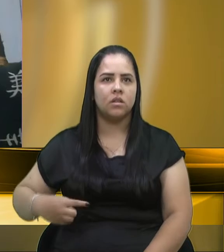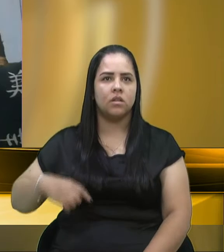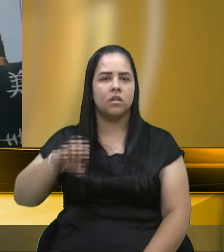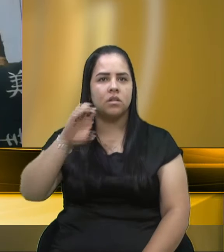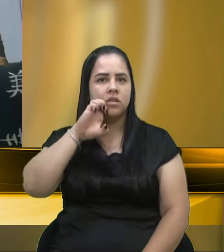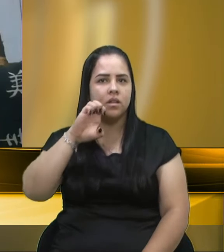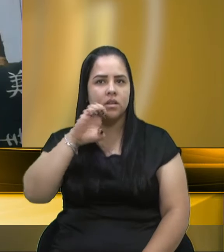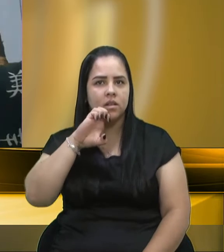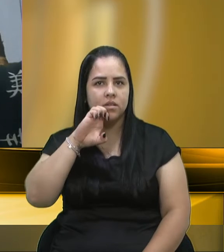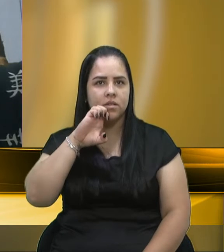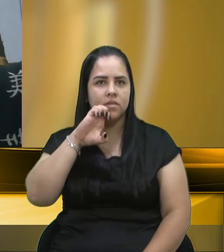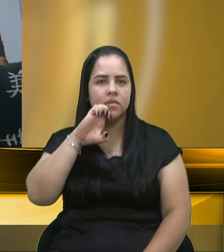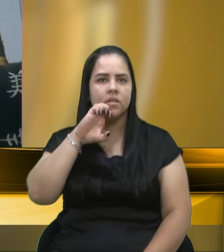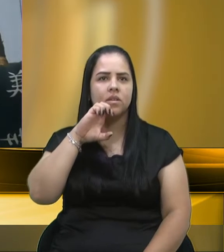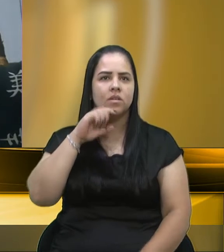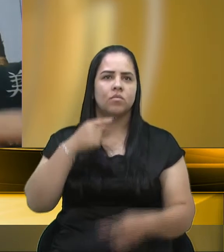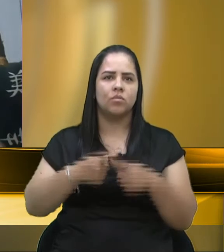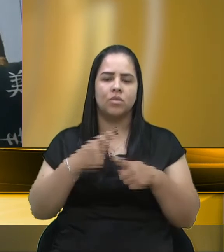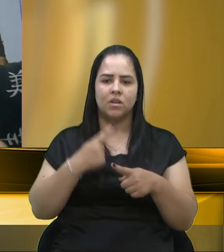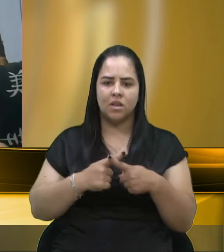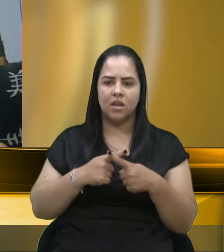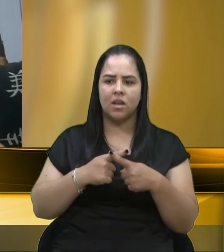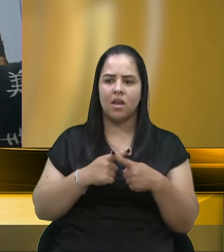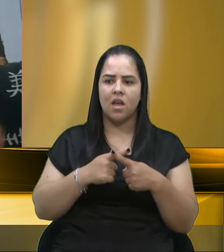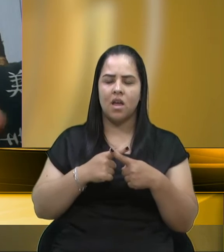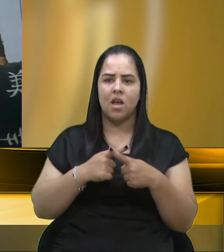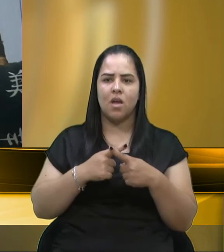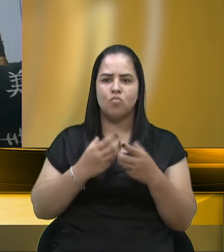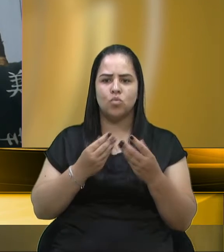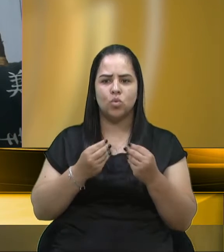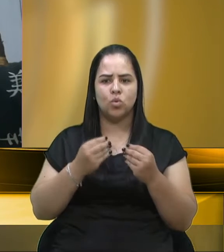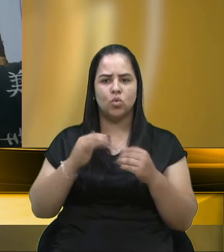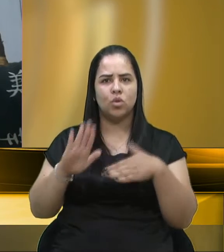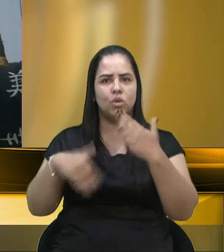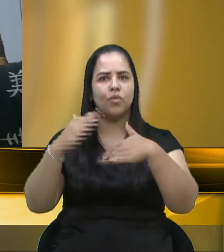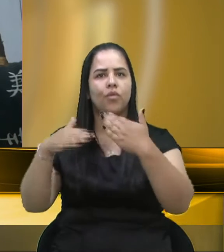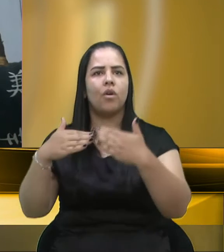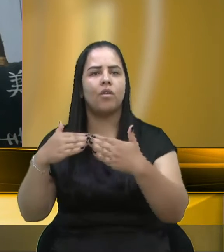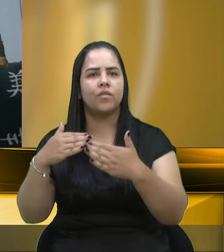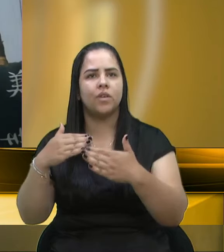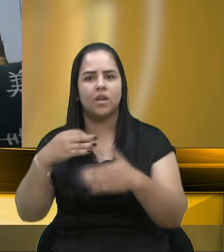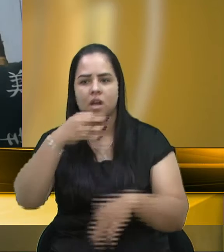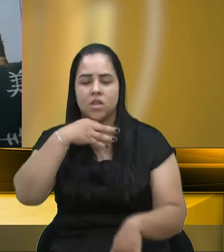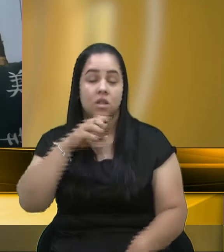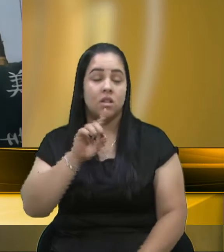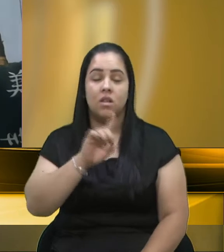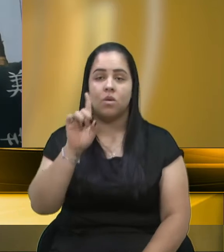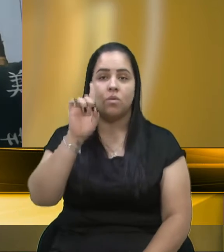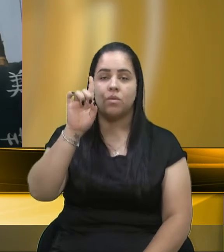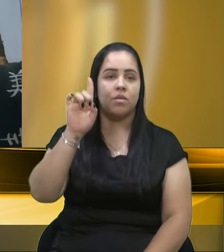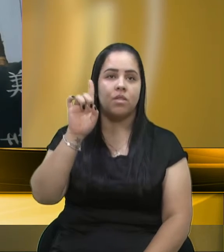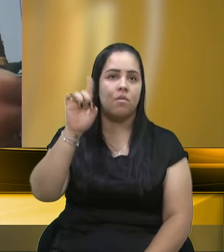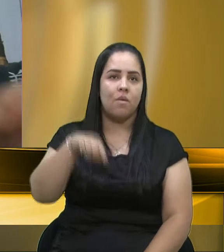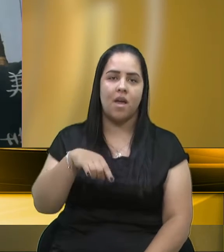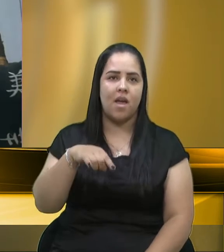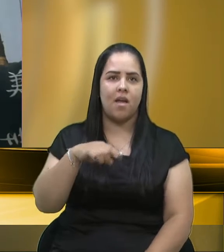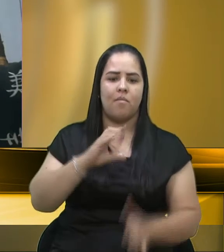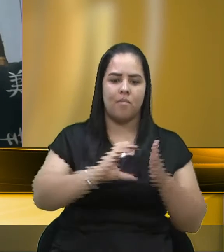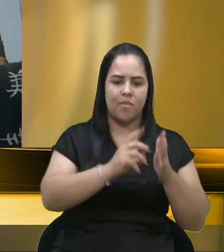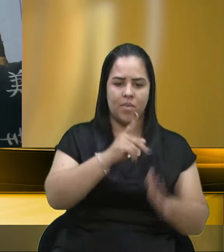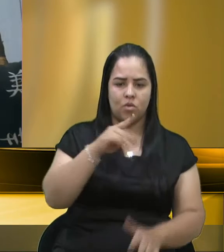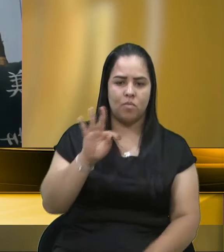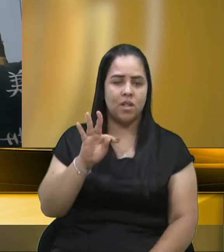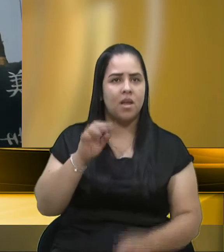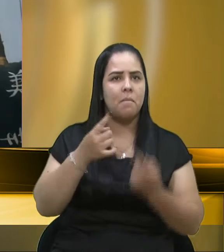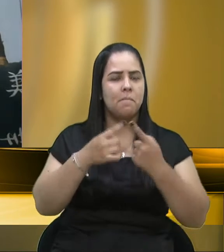Estela, que tanto produz para a Caxia do Sul. Eu sei, eu não sou PT, mas eu enxergo que tanto produz para a Caxia do